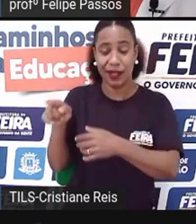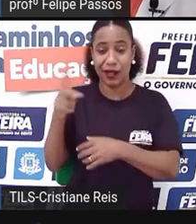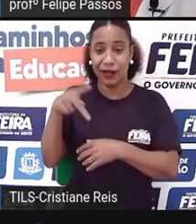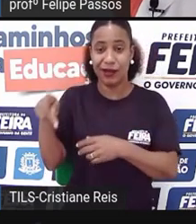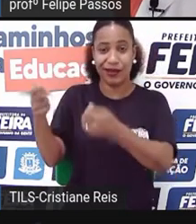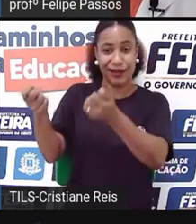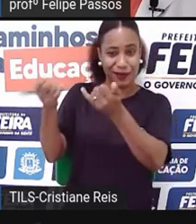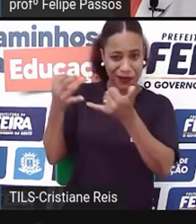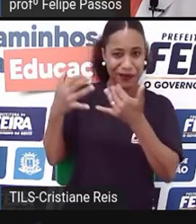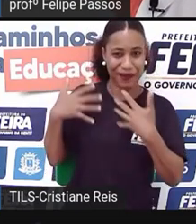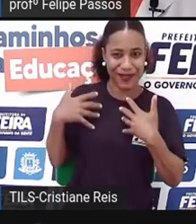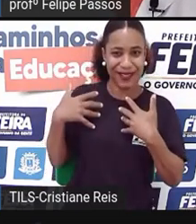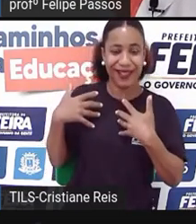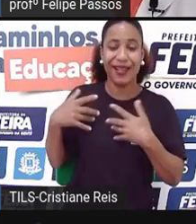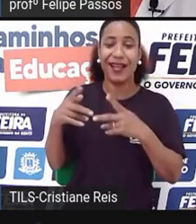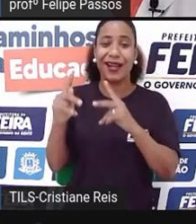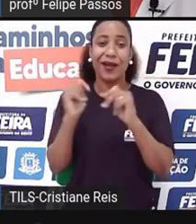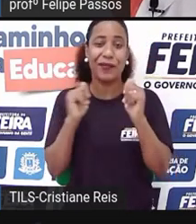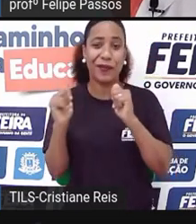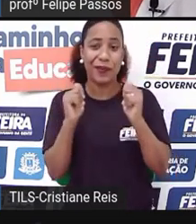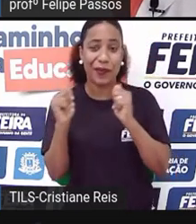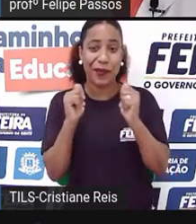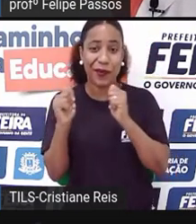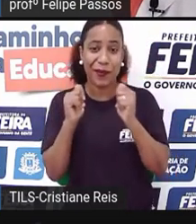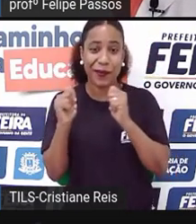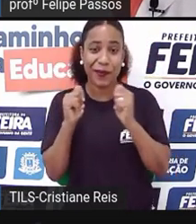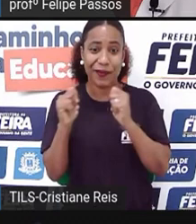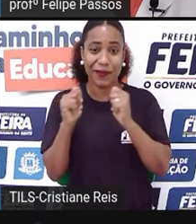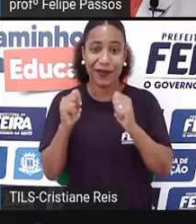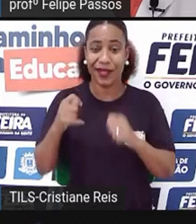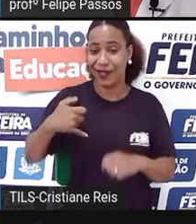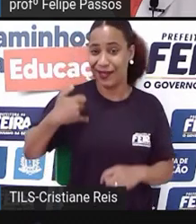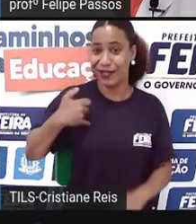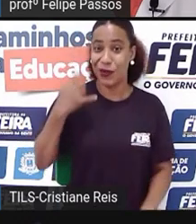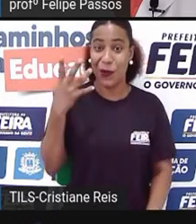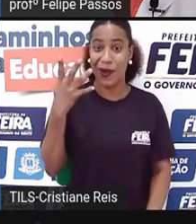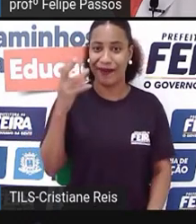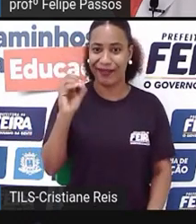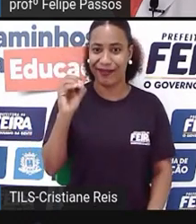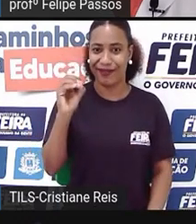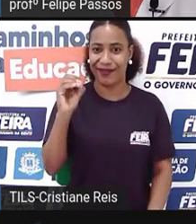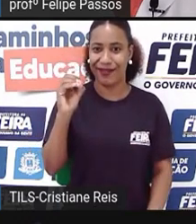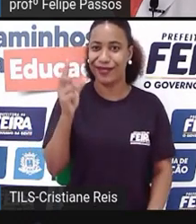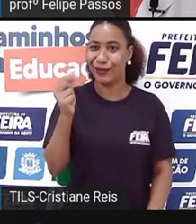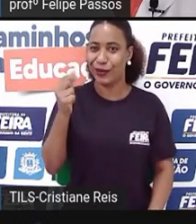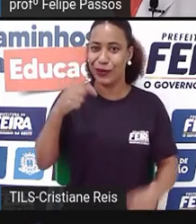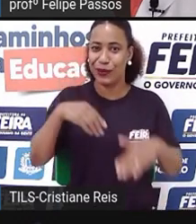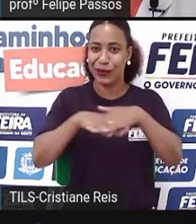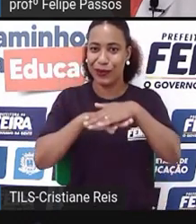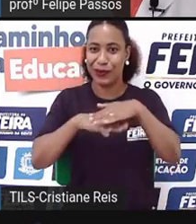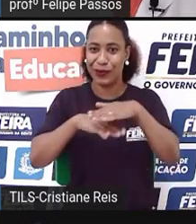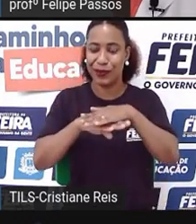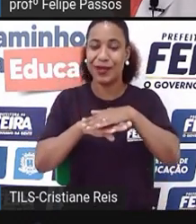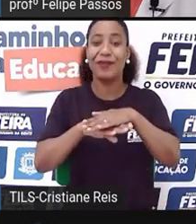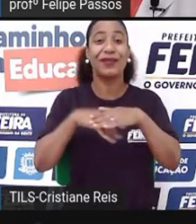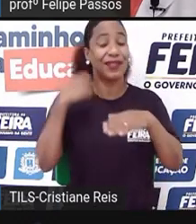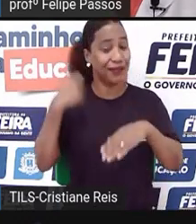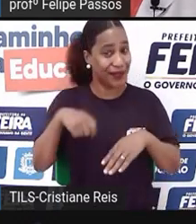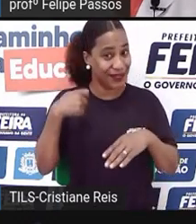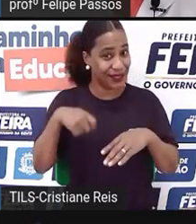começar a poupar, ela já tinha mais de 40 anos, mas ela precisou de uma mudança